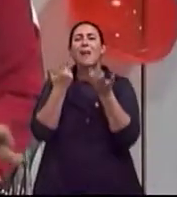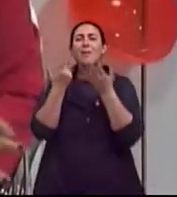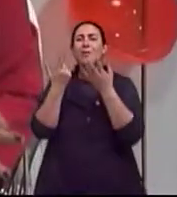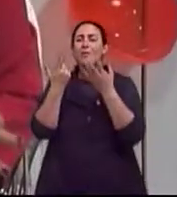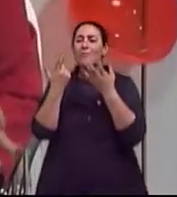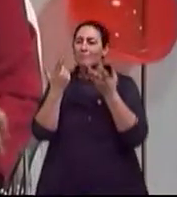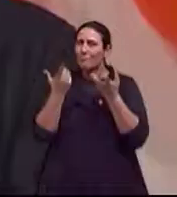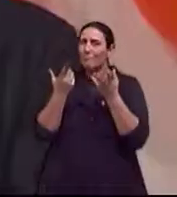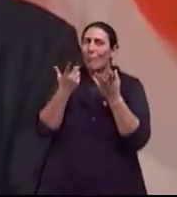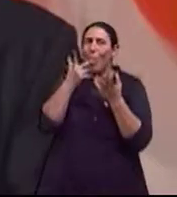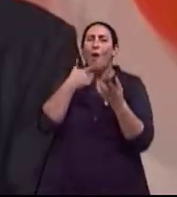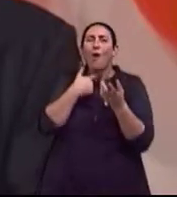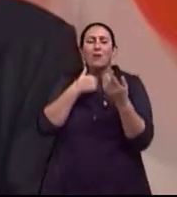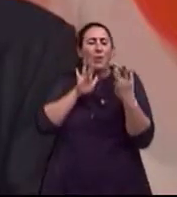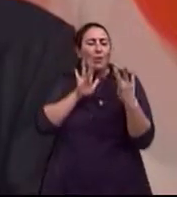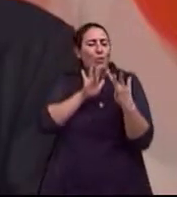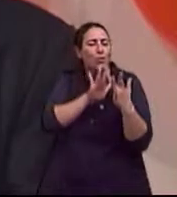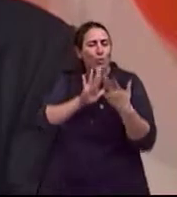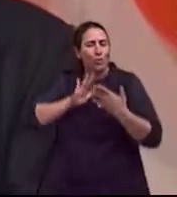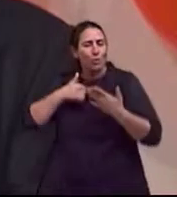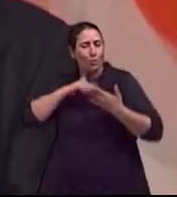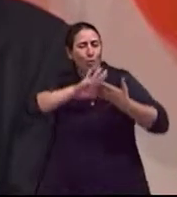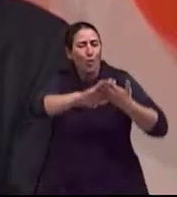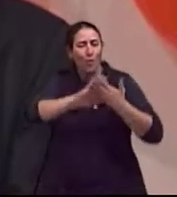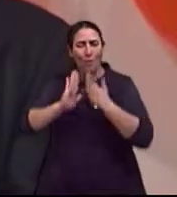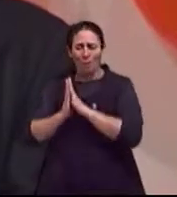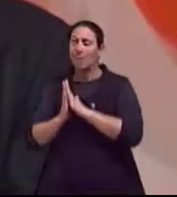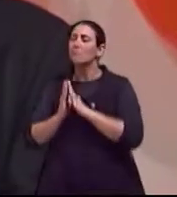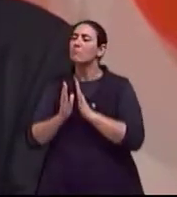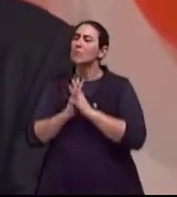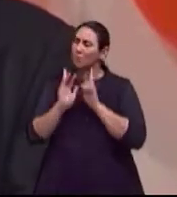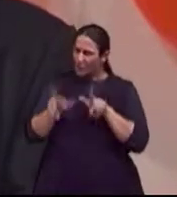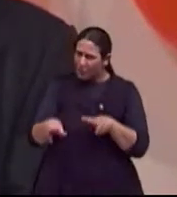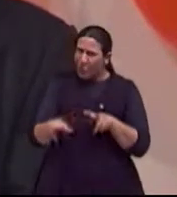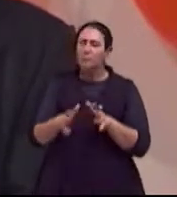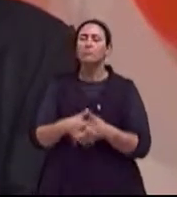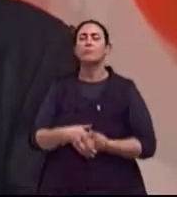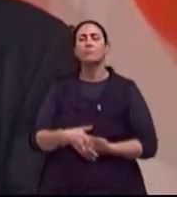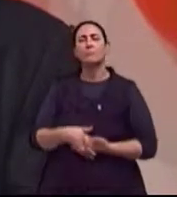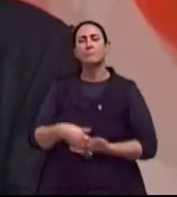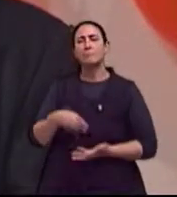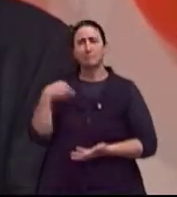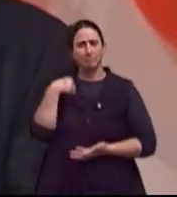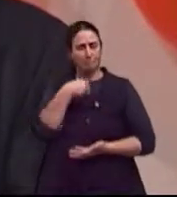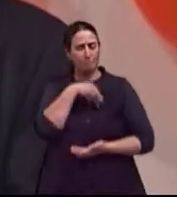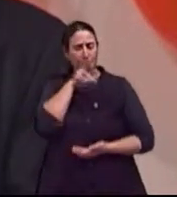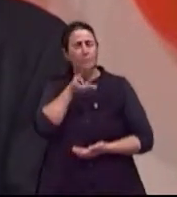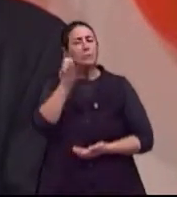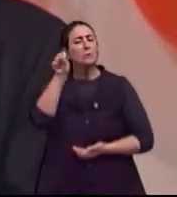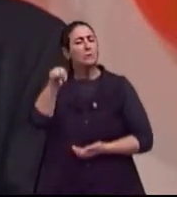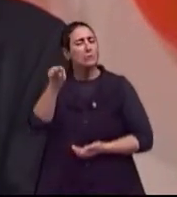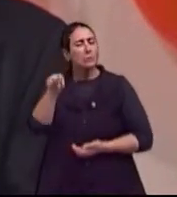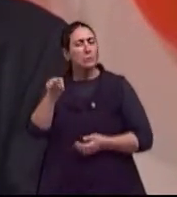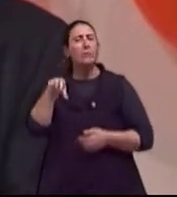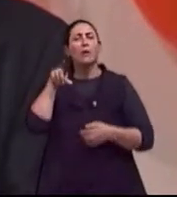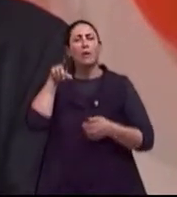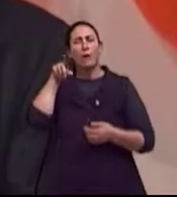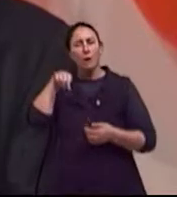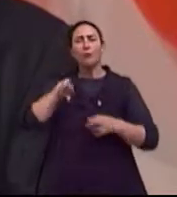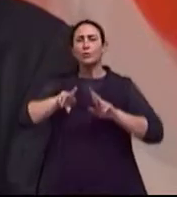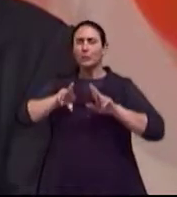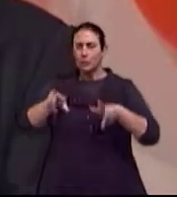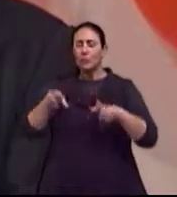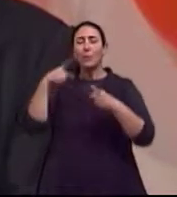Isso é diferente? Sim, é diferente até por uma questão hormonal. A dança é um dos exercícios, e por isso muitos